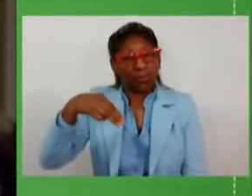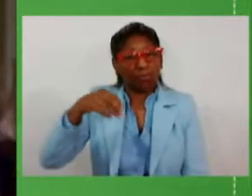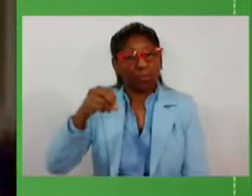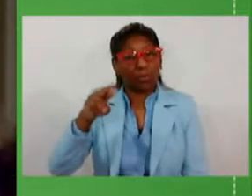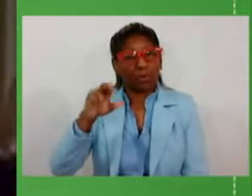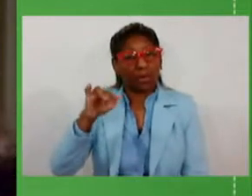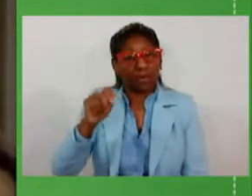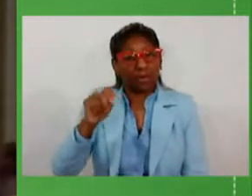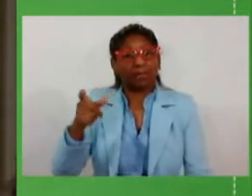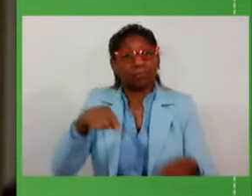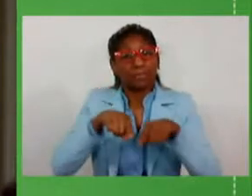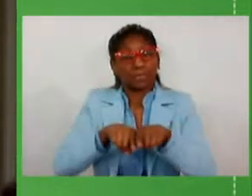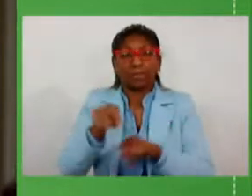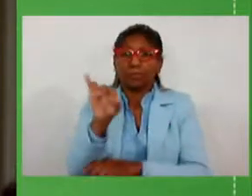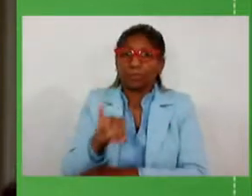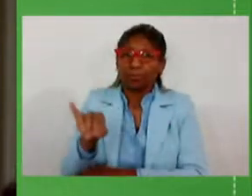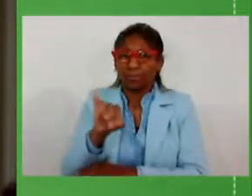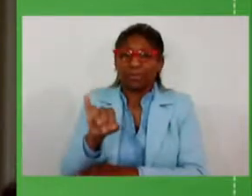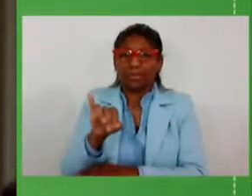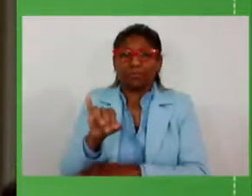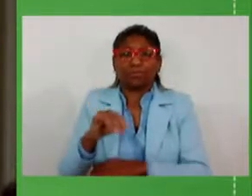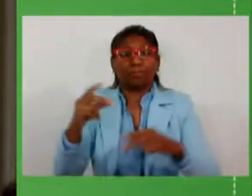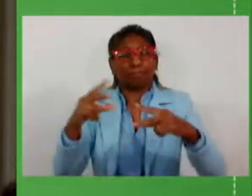parceiros importantes também em Brasília,